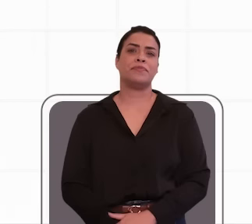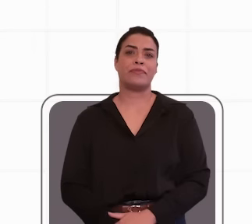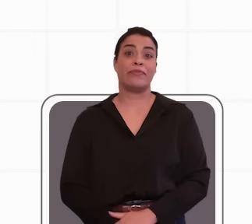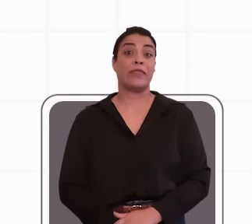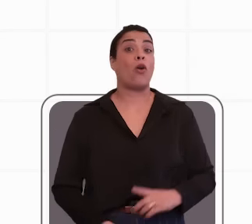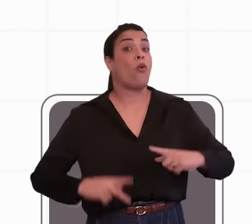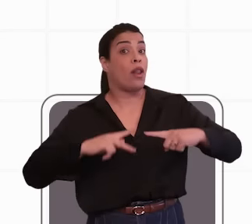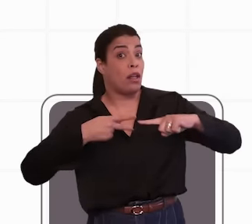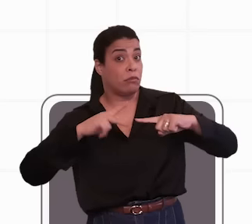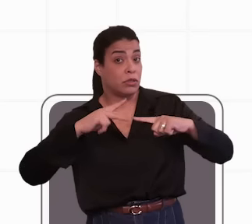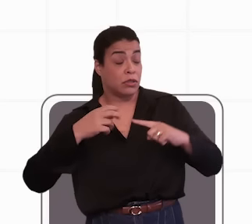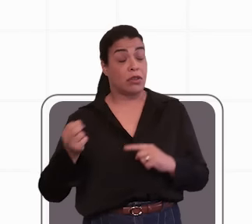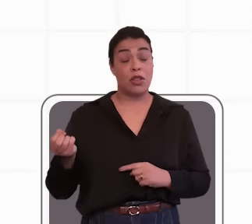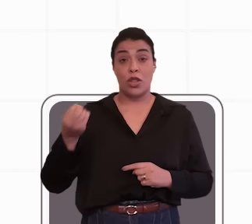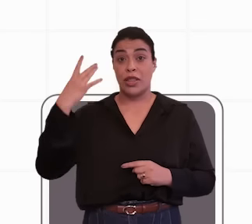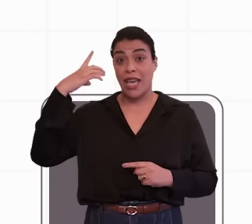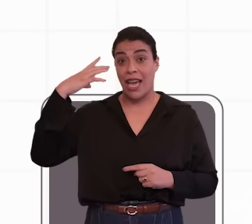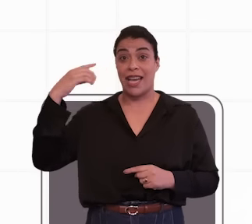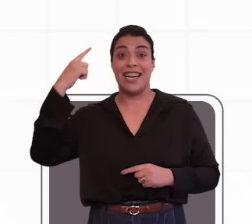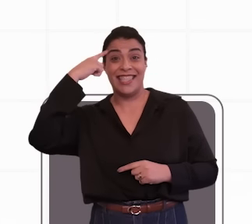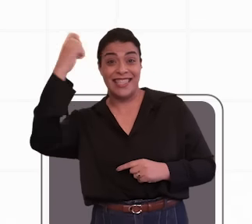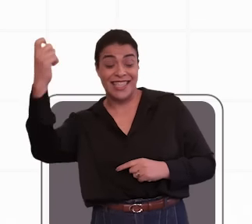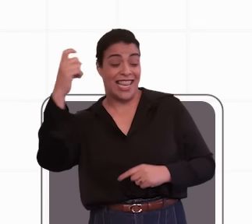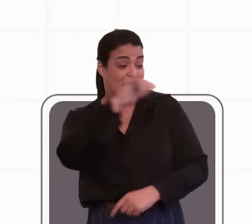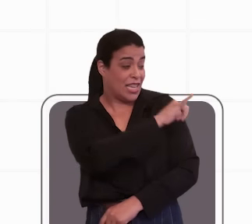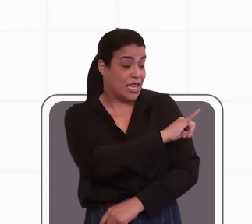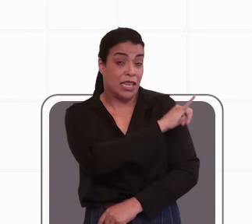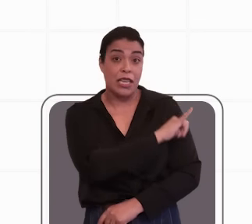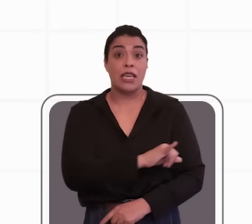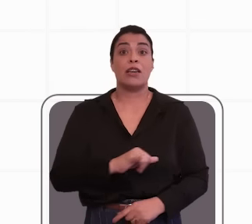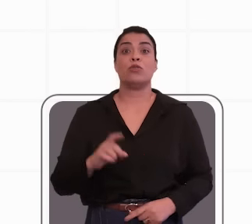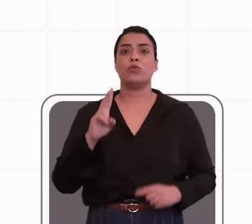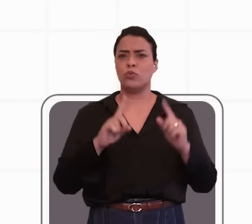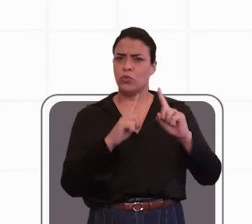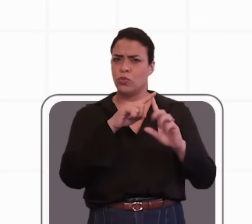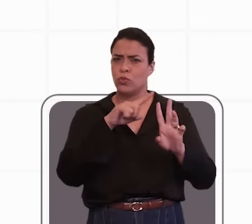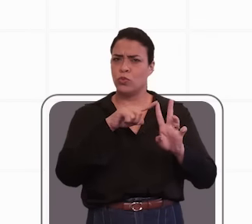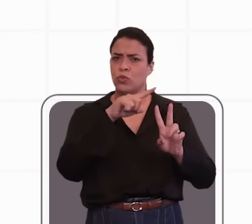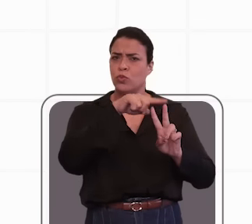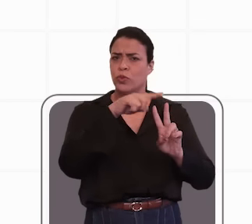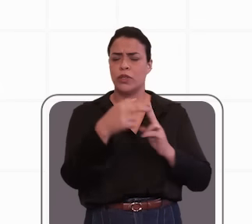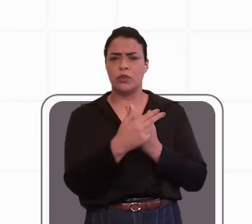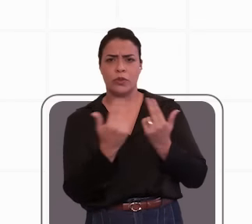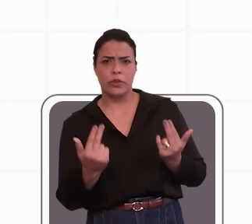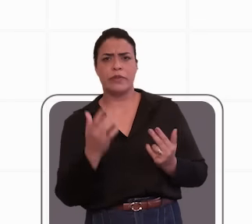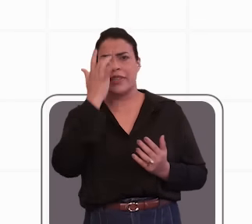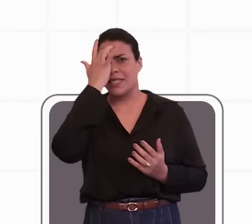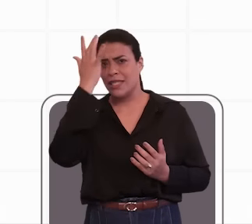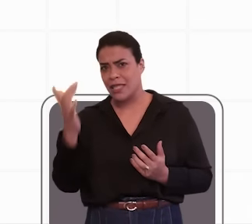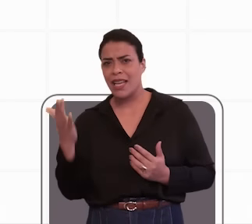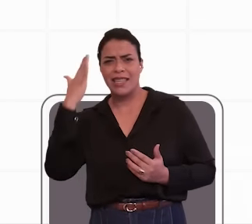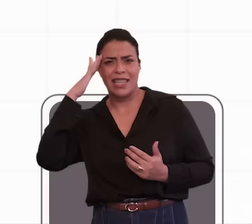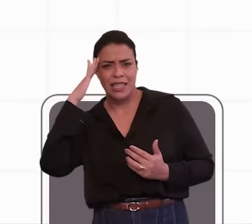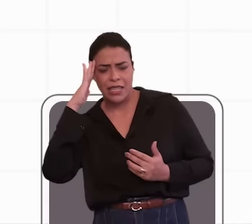O Laboratório de Inovação Ideia Rio idealizou duas ferramentas que podem auxiliar o público a compreender termos e documentos jurídicos.